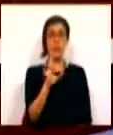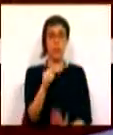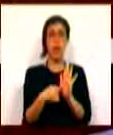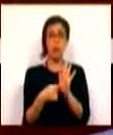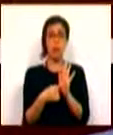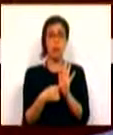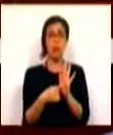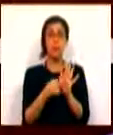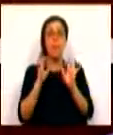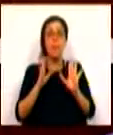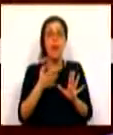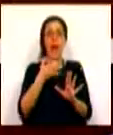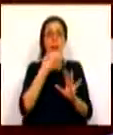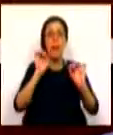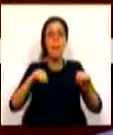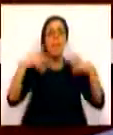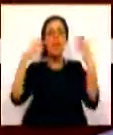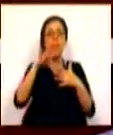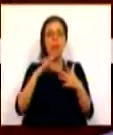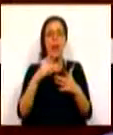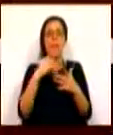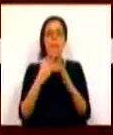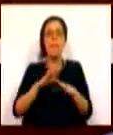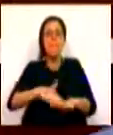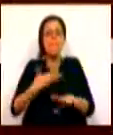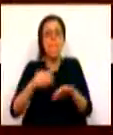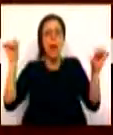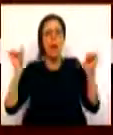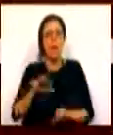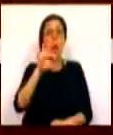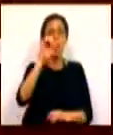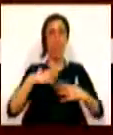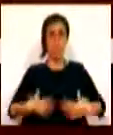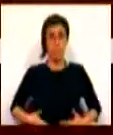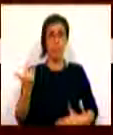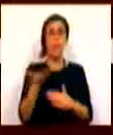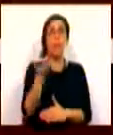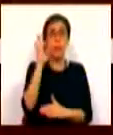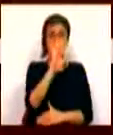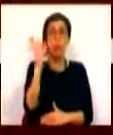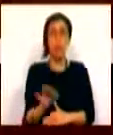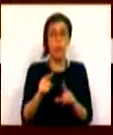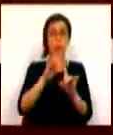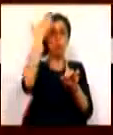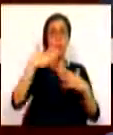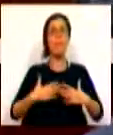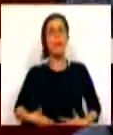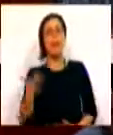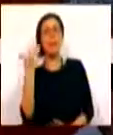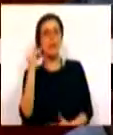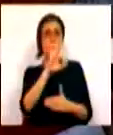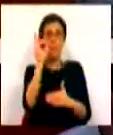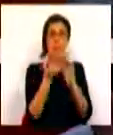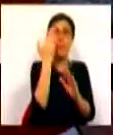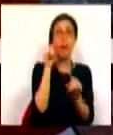havia que conferir prioridade às situações de maior incapacidade, ou seja, 80% ou mais de incapacidade. E